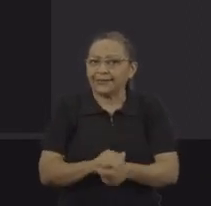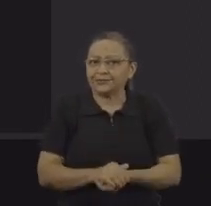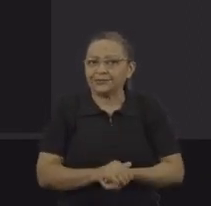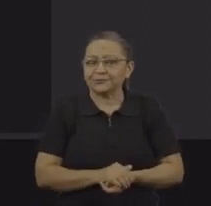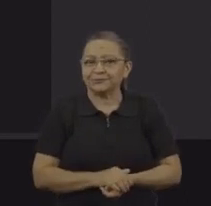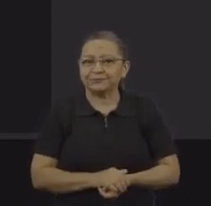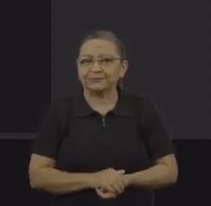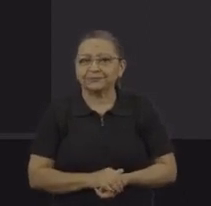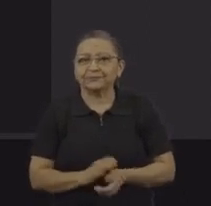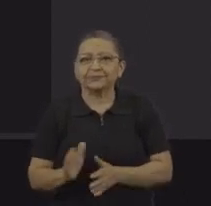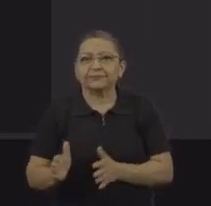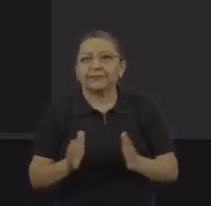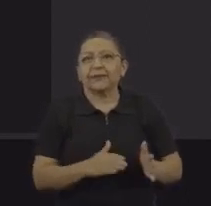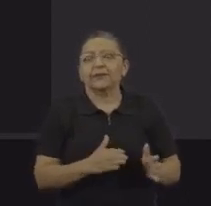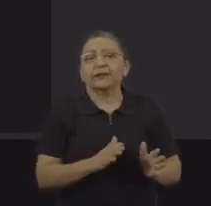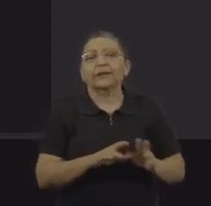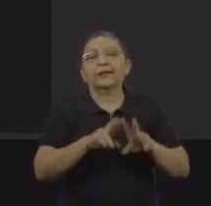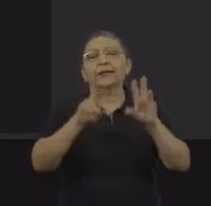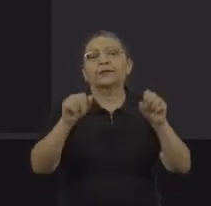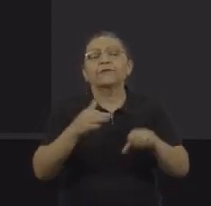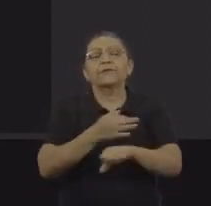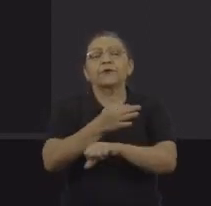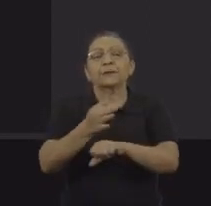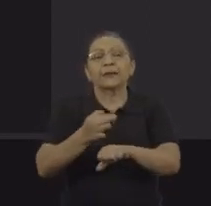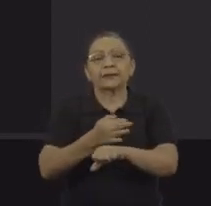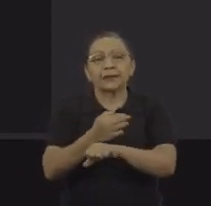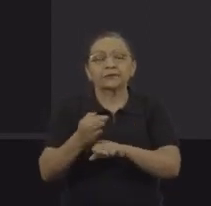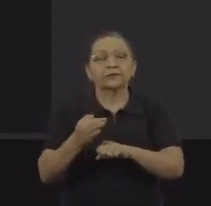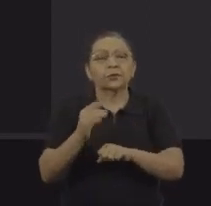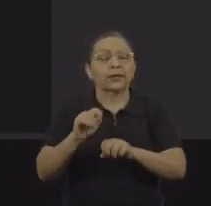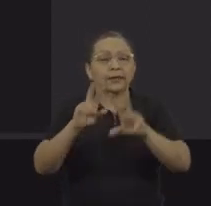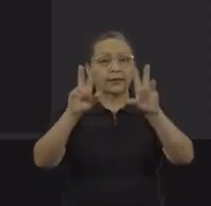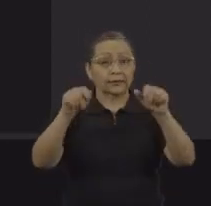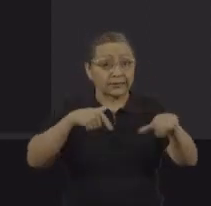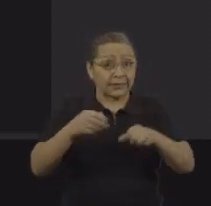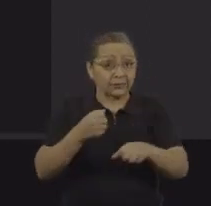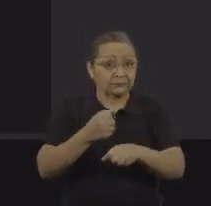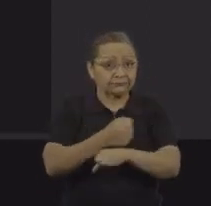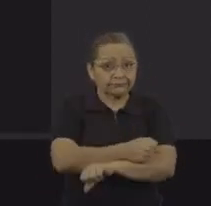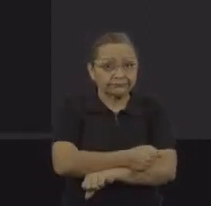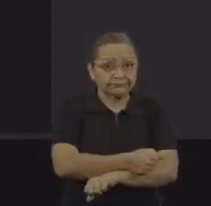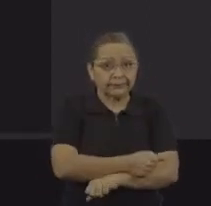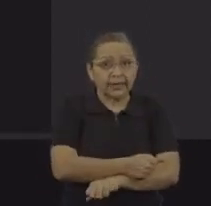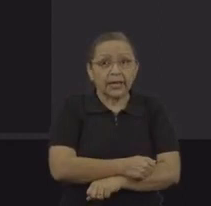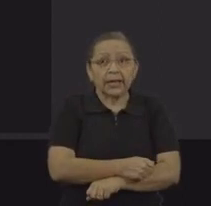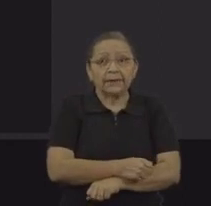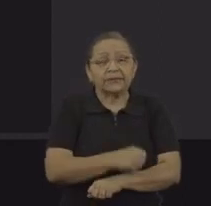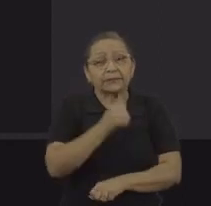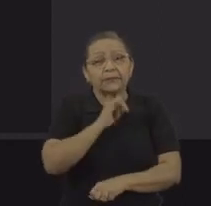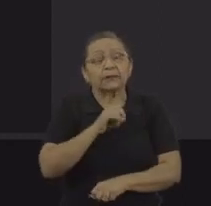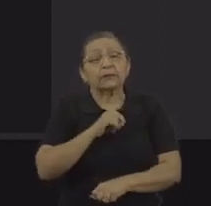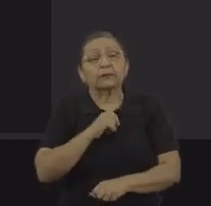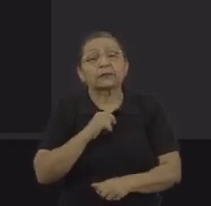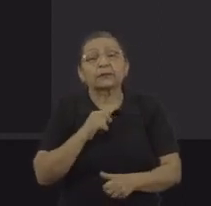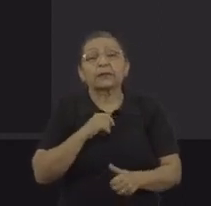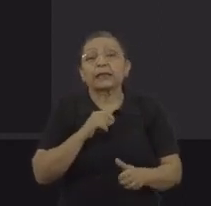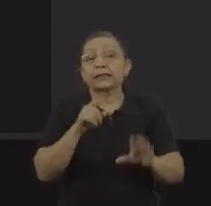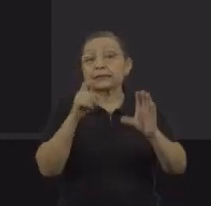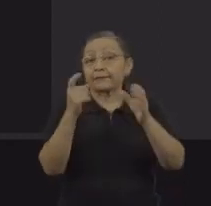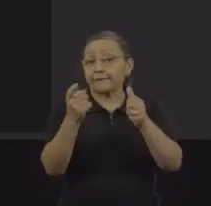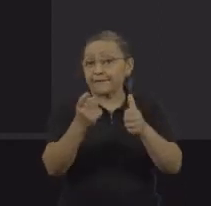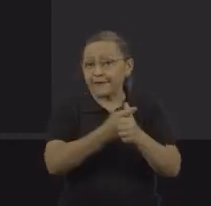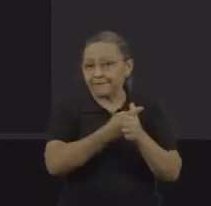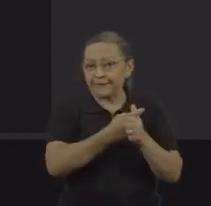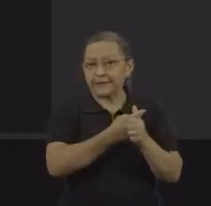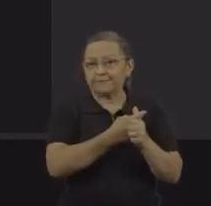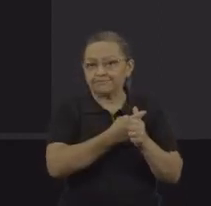questão das formalidades, da parte mais formal do trabalho escravo, servidão por dívida. Servidão por dívida se refere à fabricação de